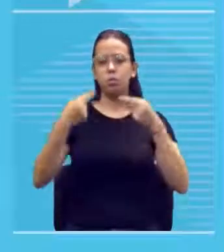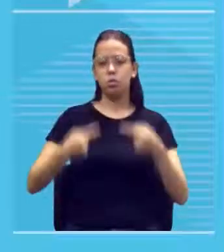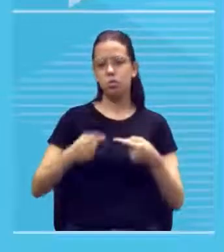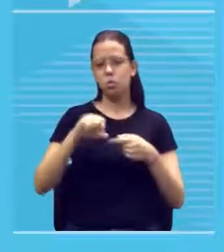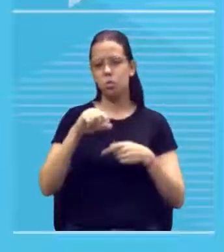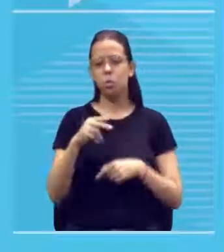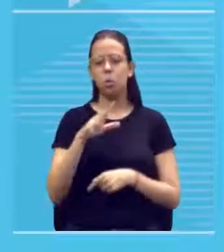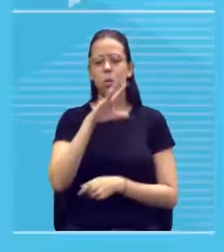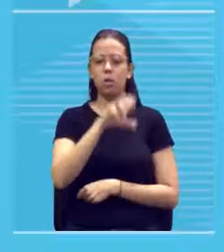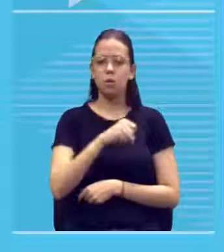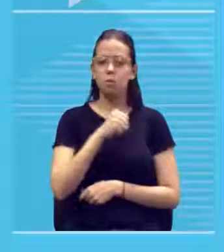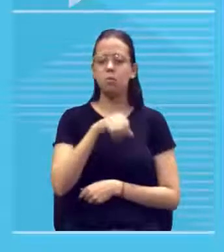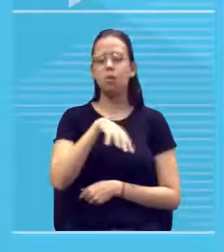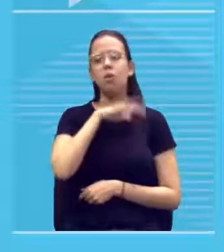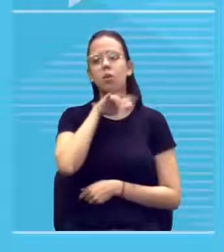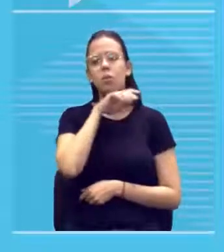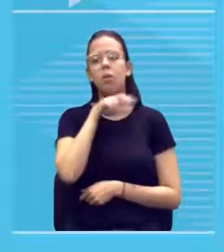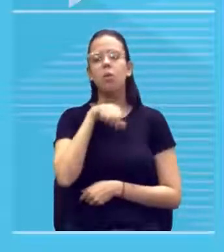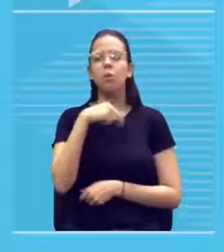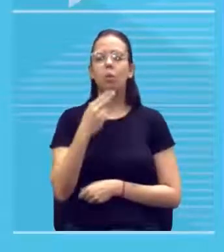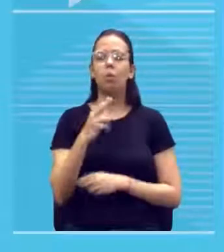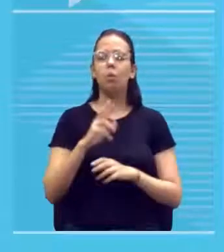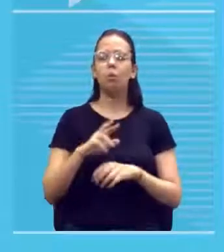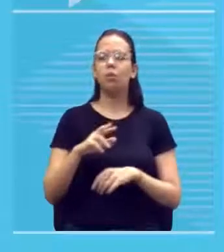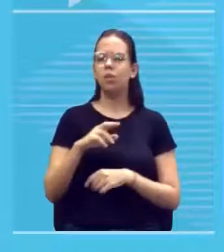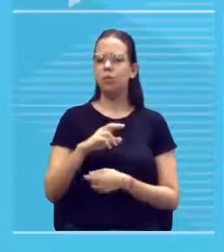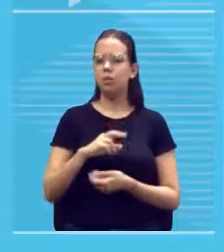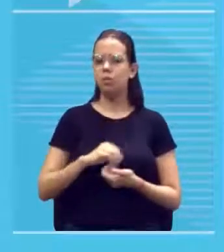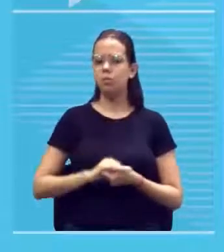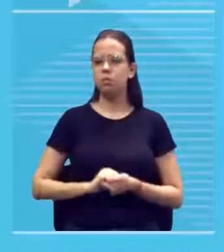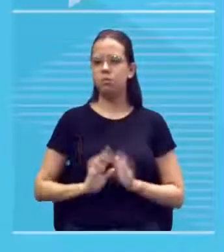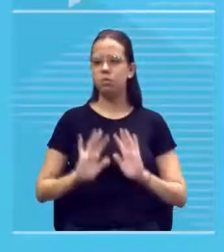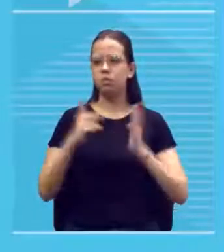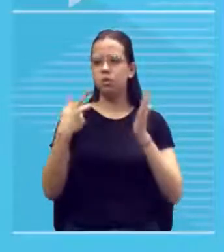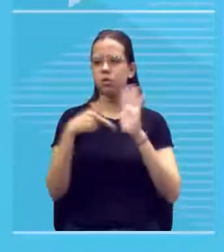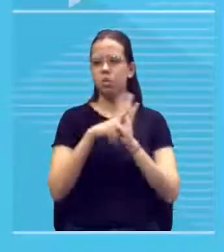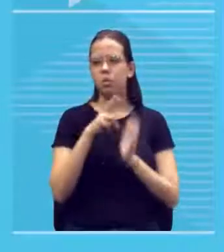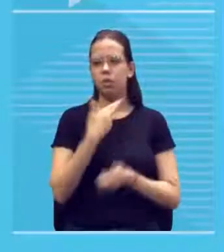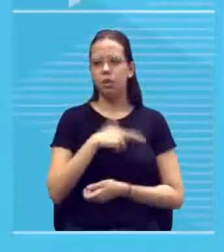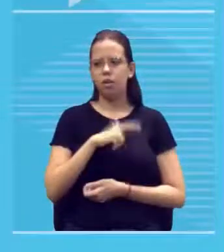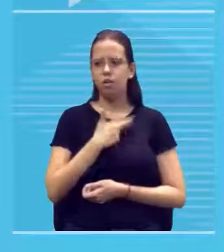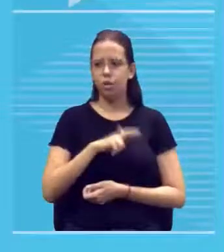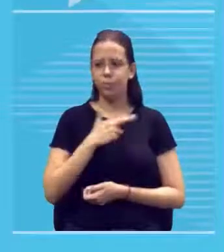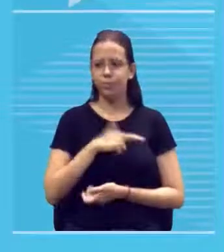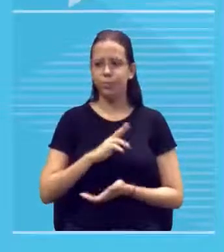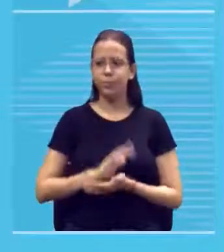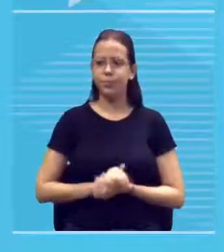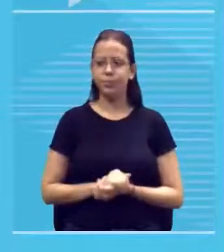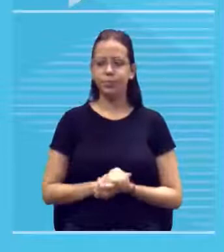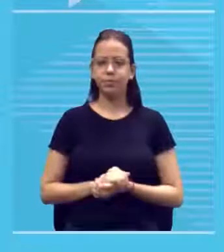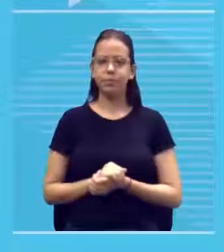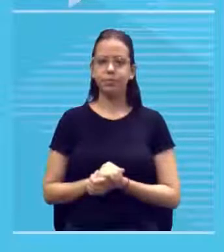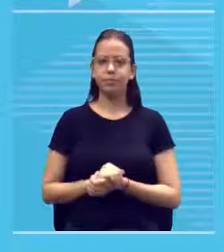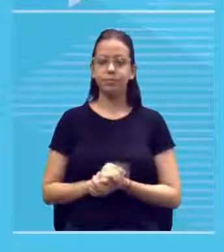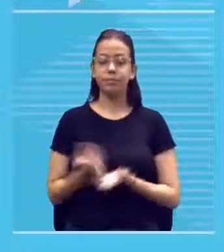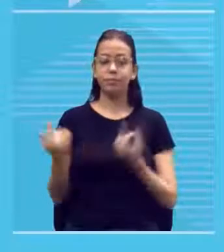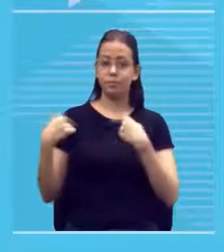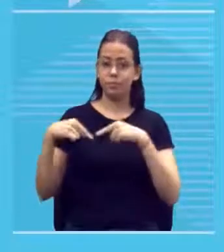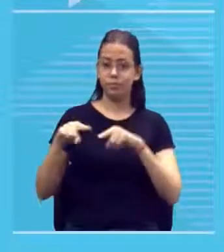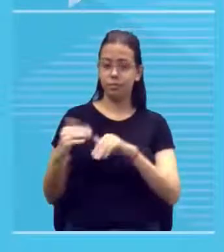nas cópias das diversas representações da natureza a arte figurativa acompanhou a evolução da sociedade